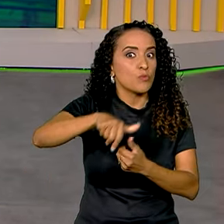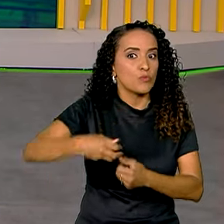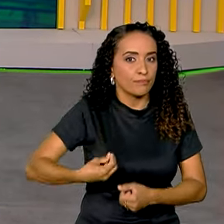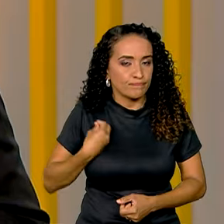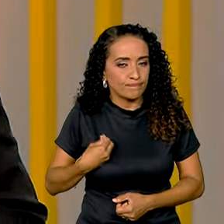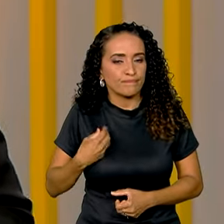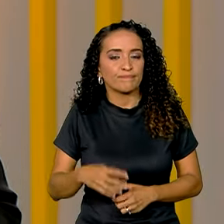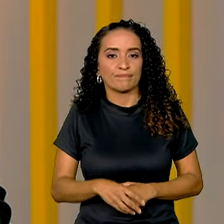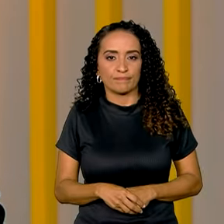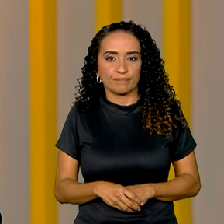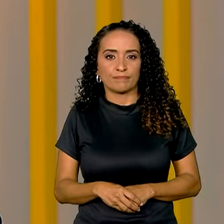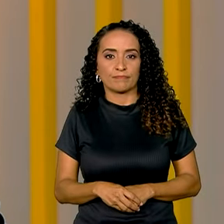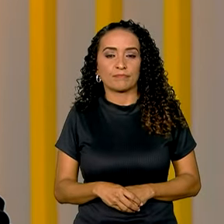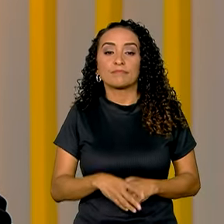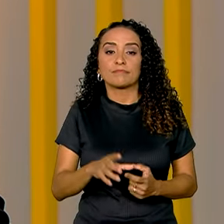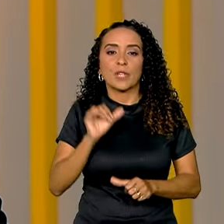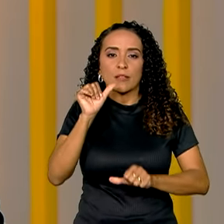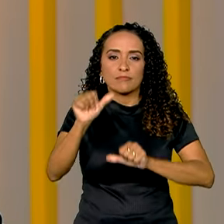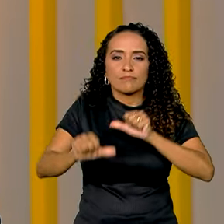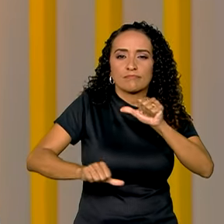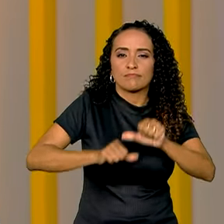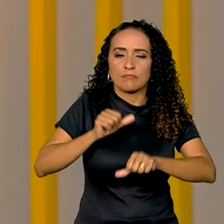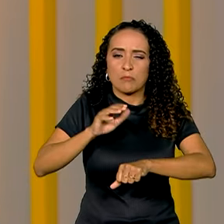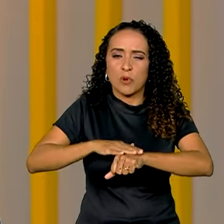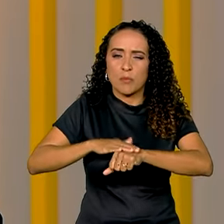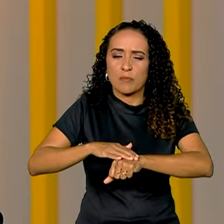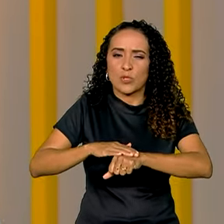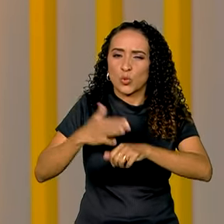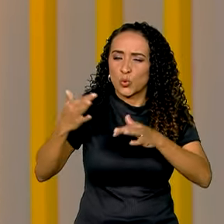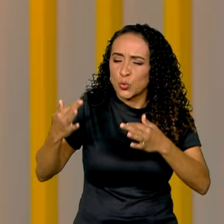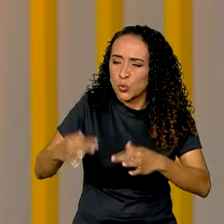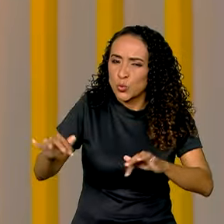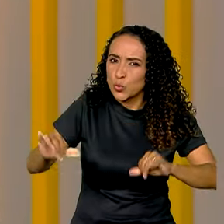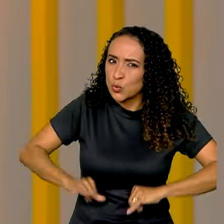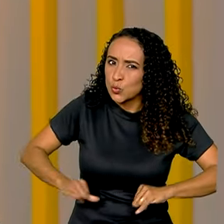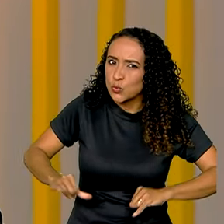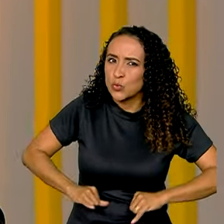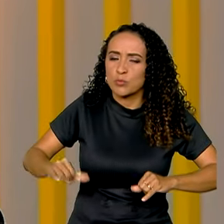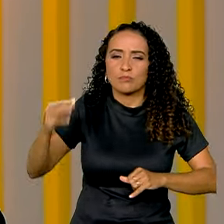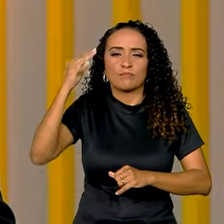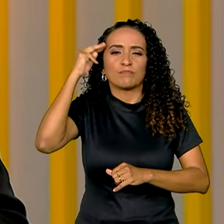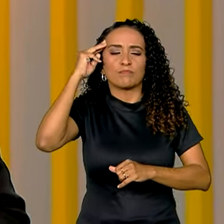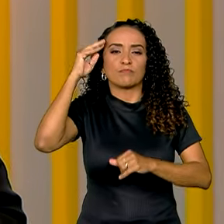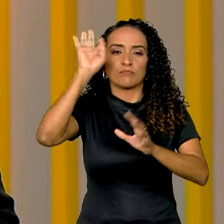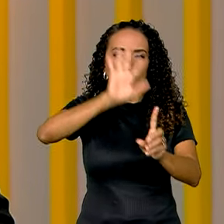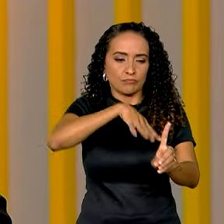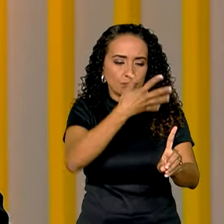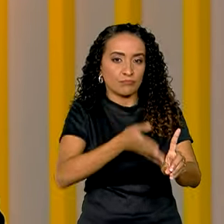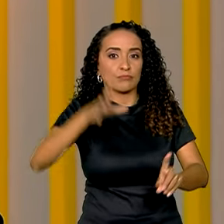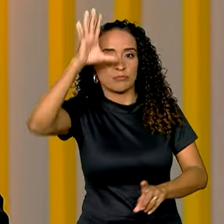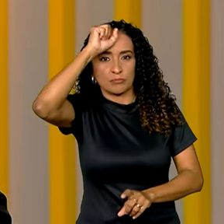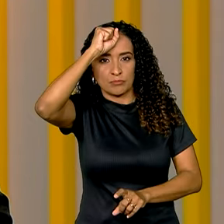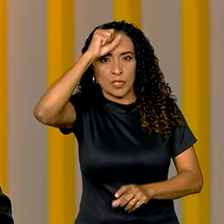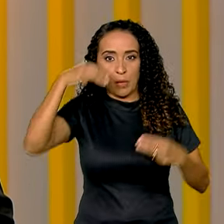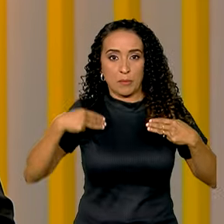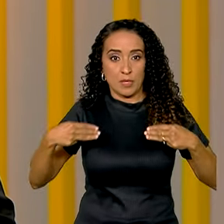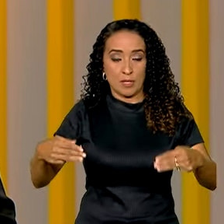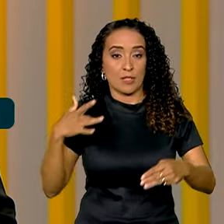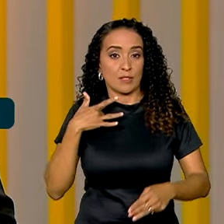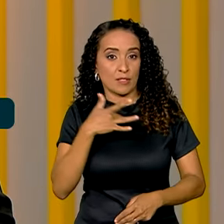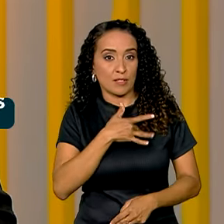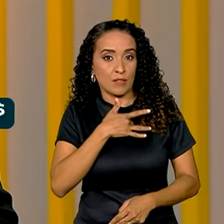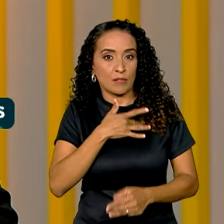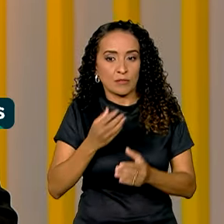viveu. Para transformar o momento de dor em memória, homenagem e aprendizado, o Ministério da